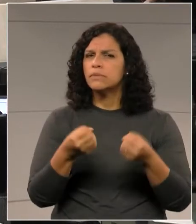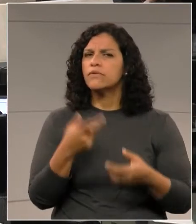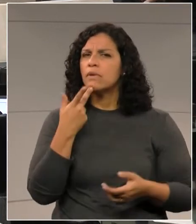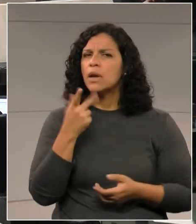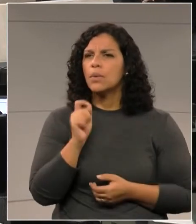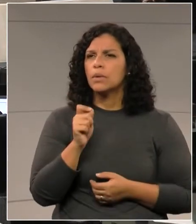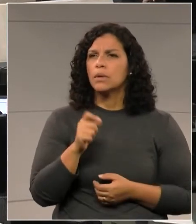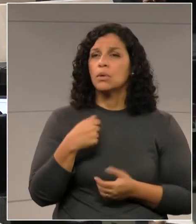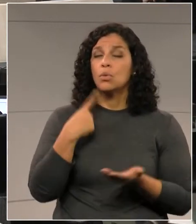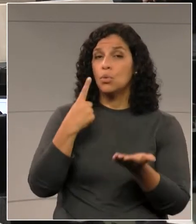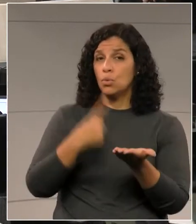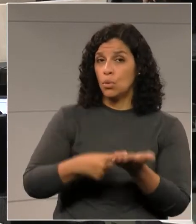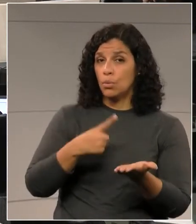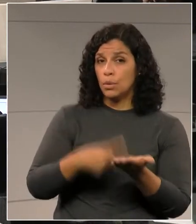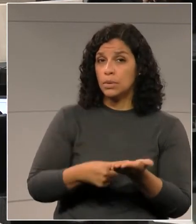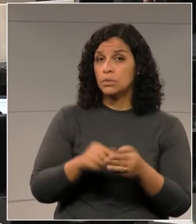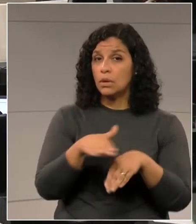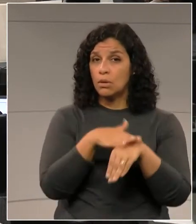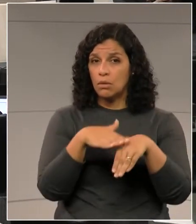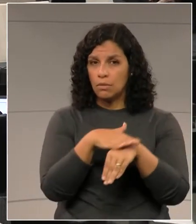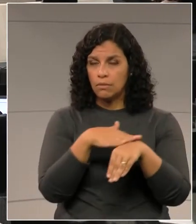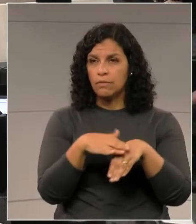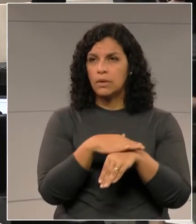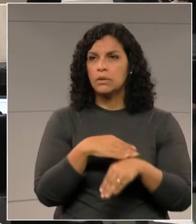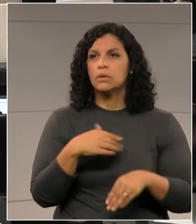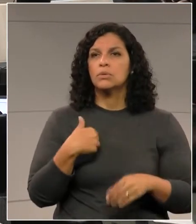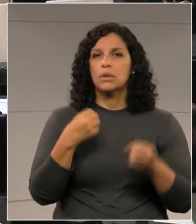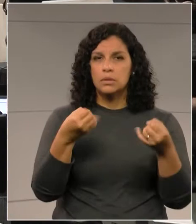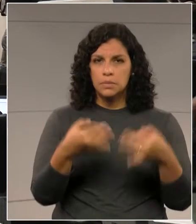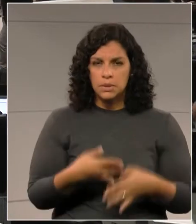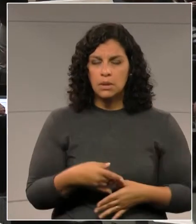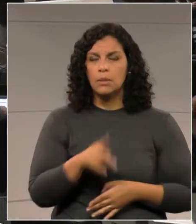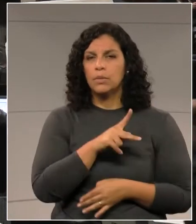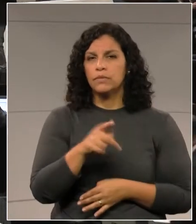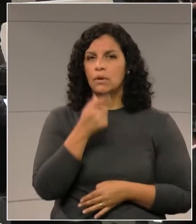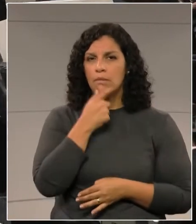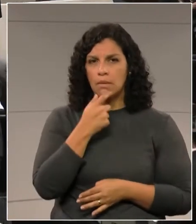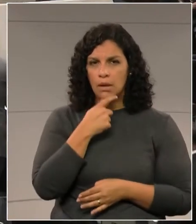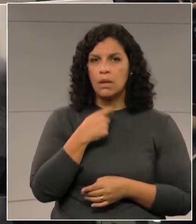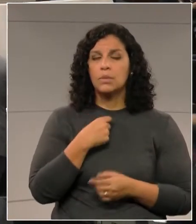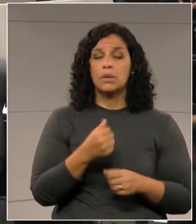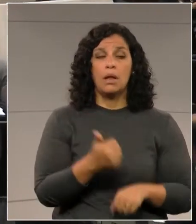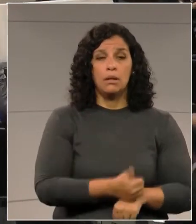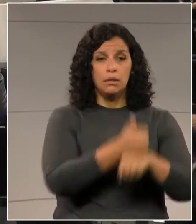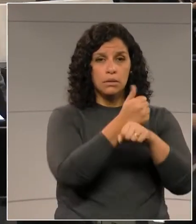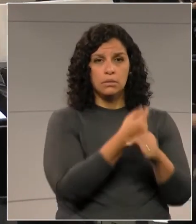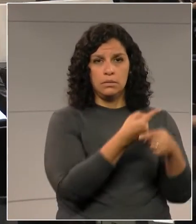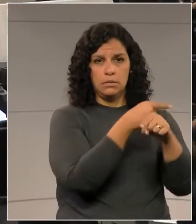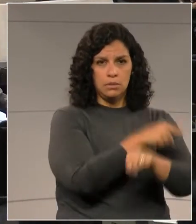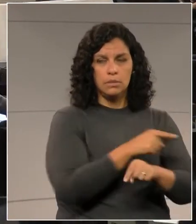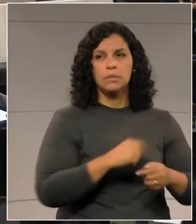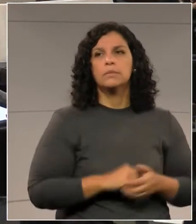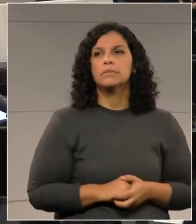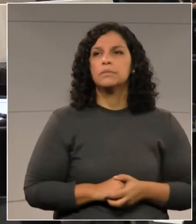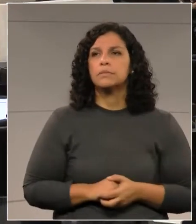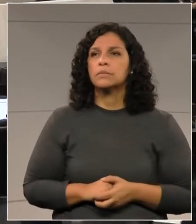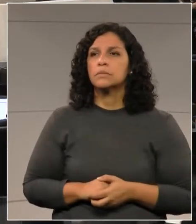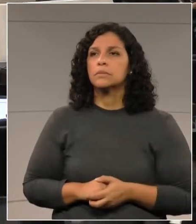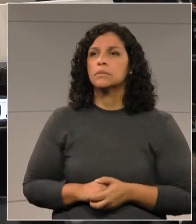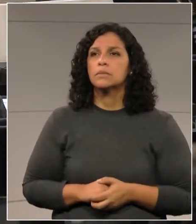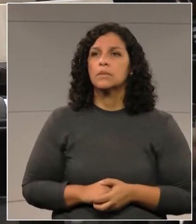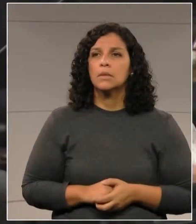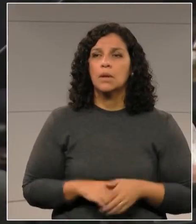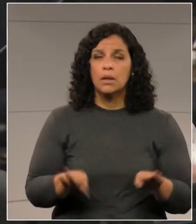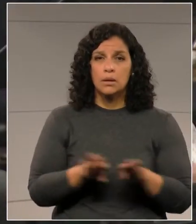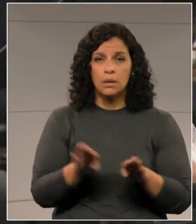reafirmar o compromisso do diálogo. Falei para o deputado Lemos, que é líder da oposição, em que pese